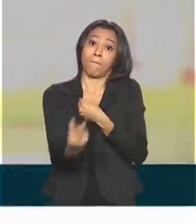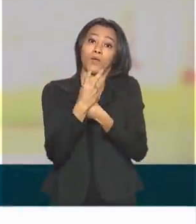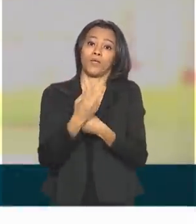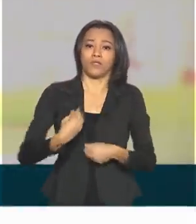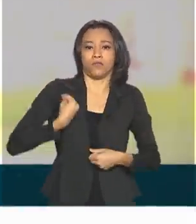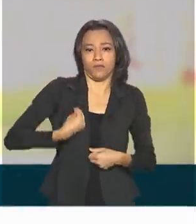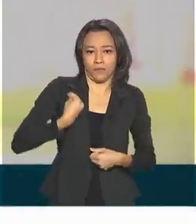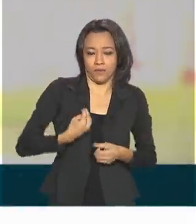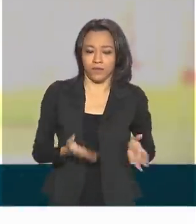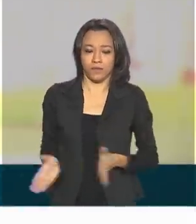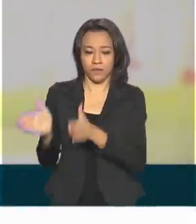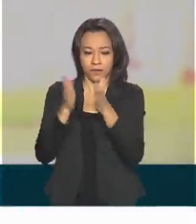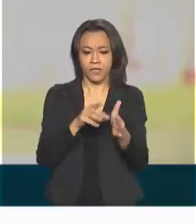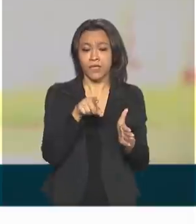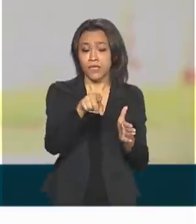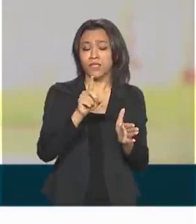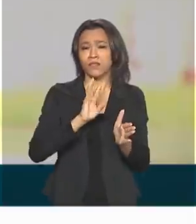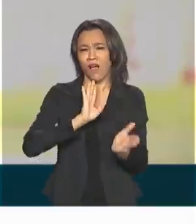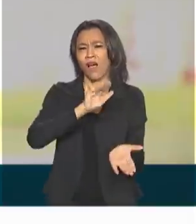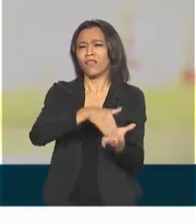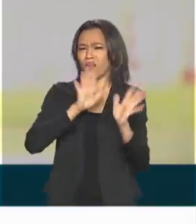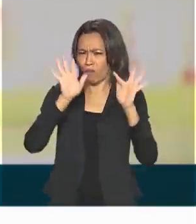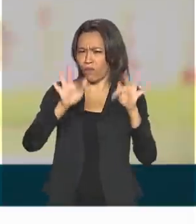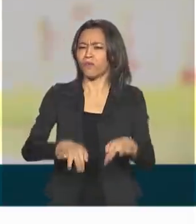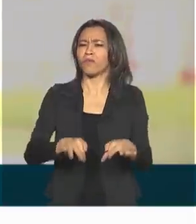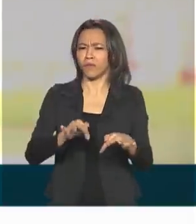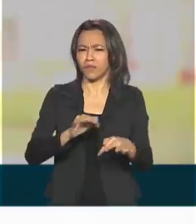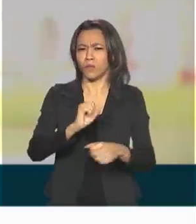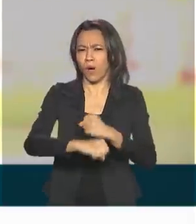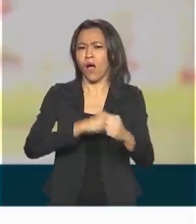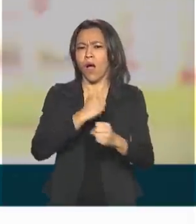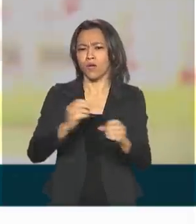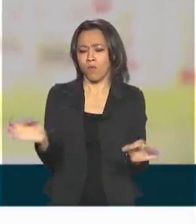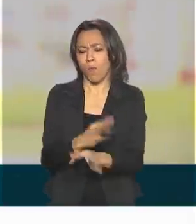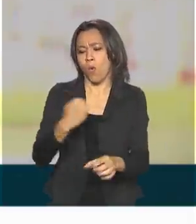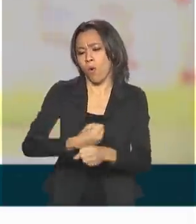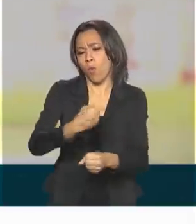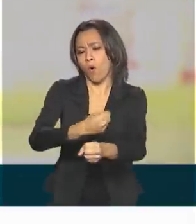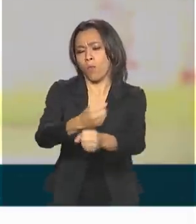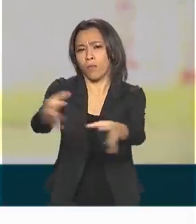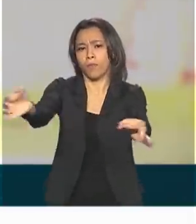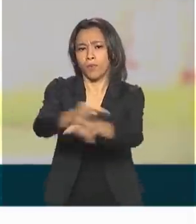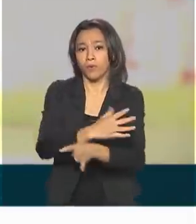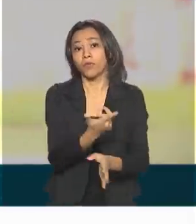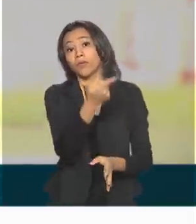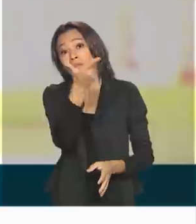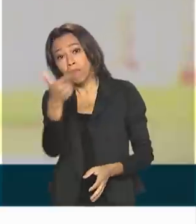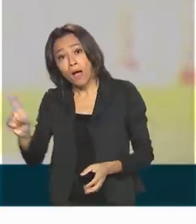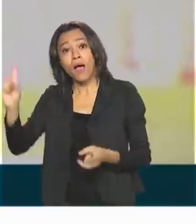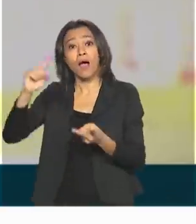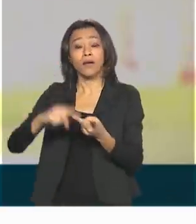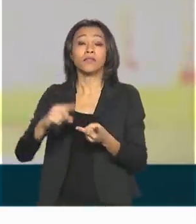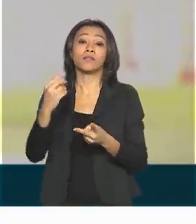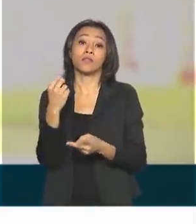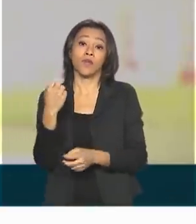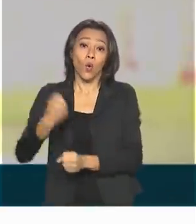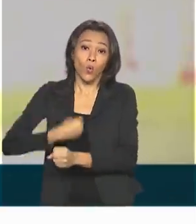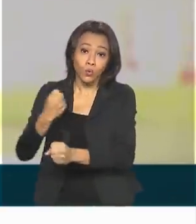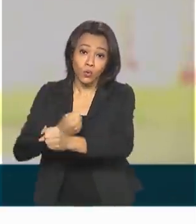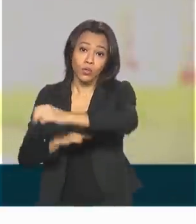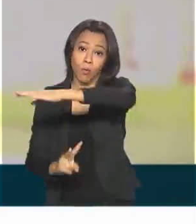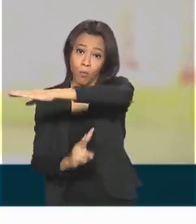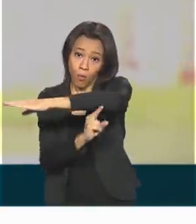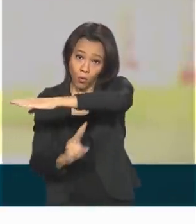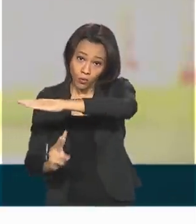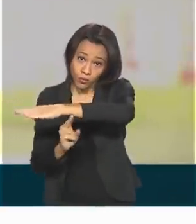devem ser concluídas até o fim do ano. Na lista, mais dois contornos rodoviários e a construção de pondes de concreto sobre